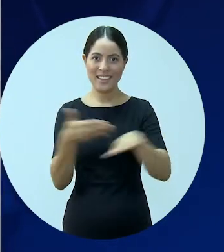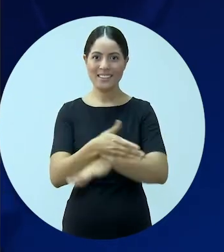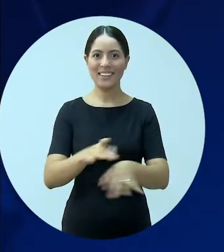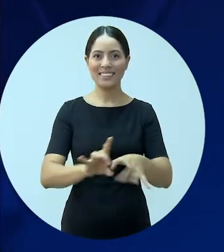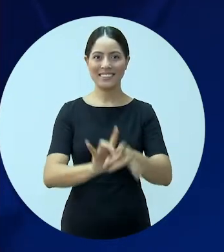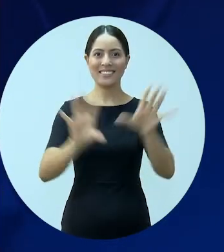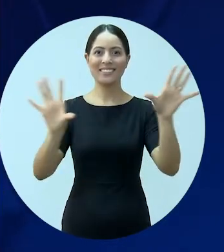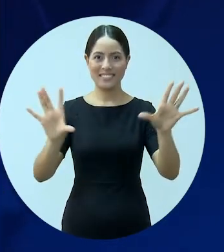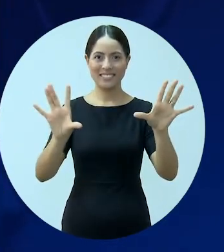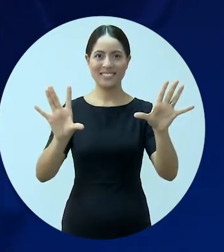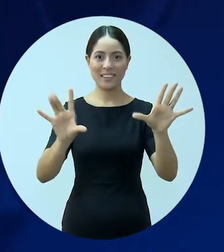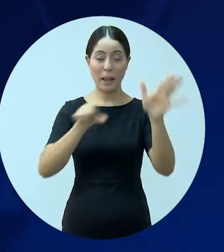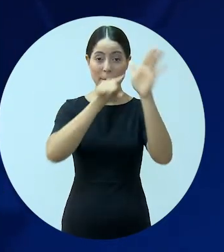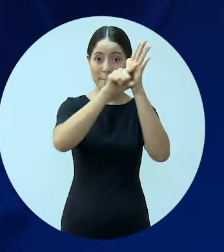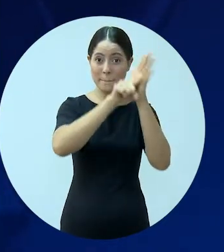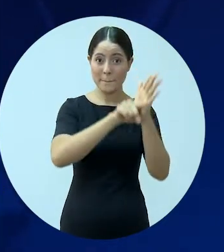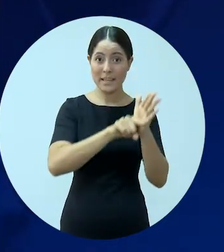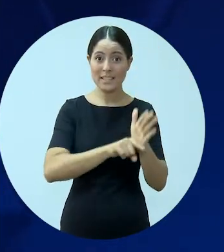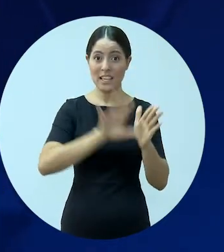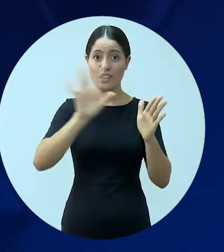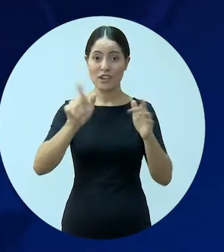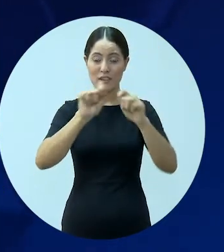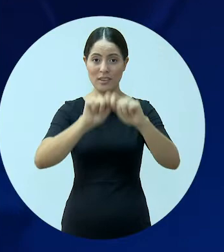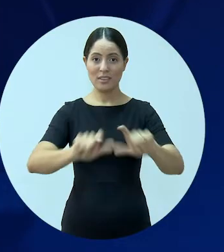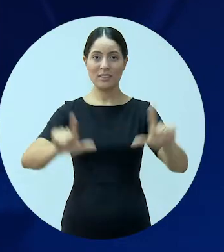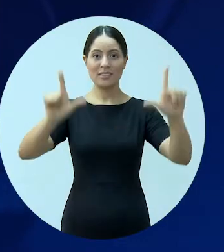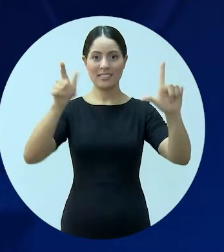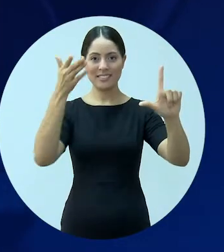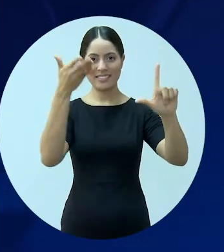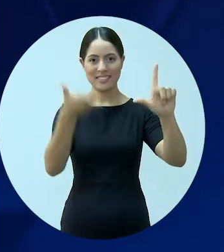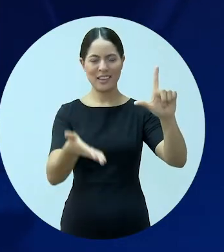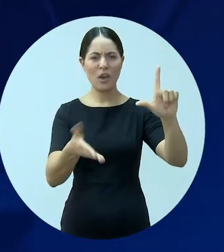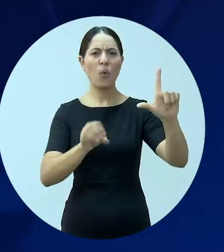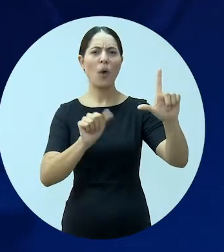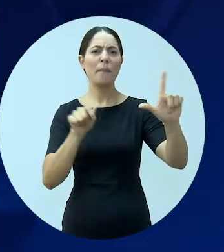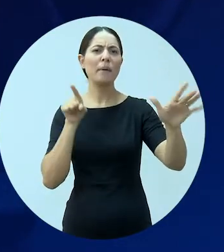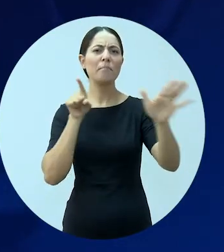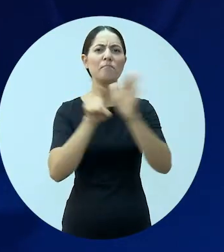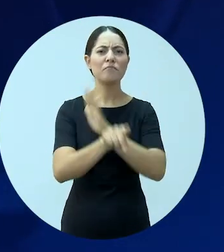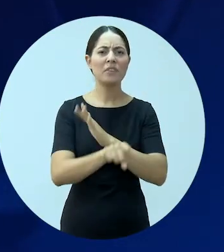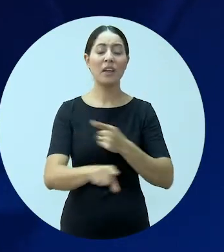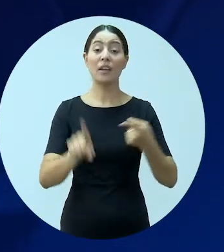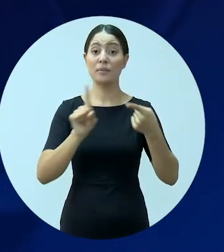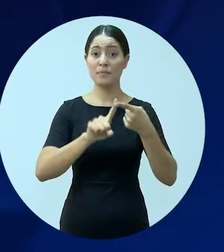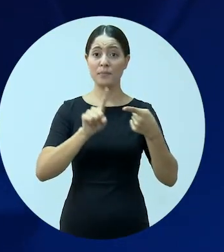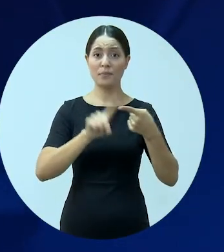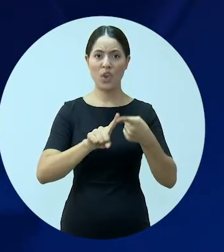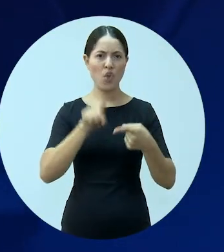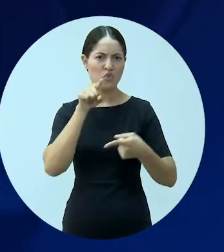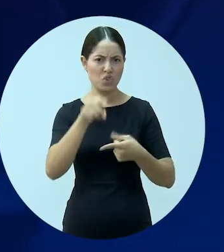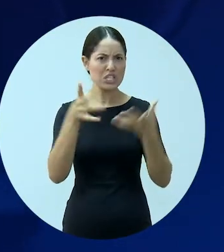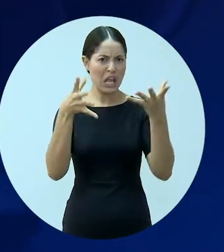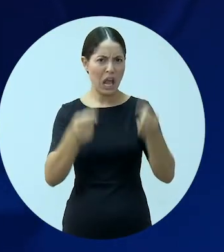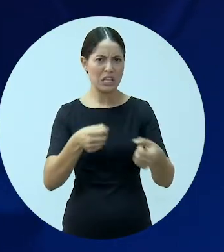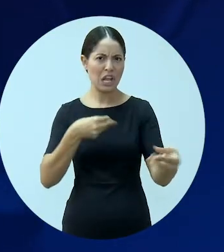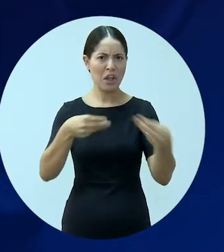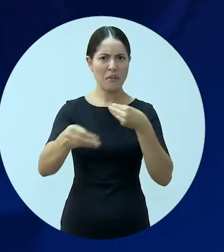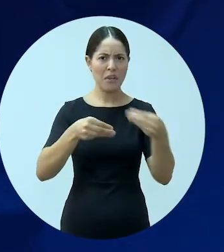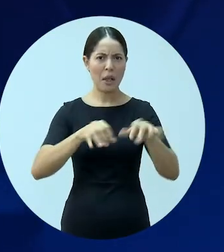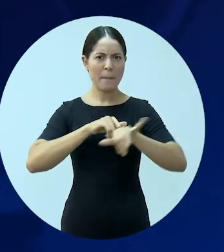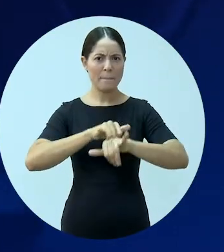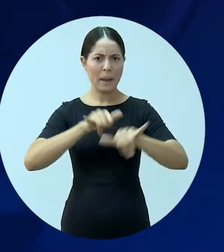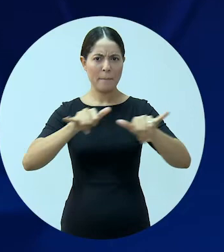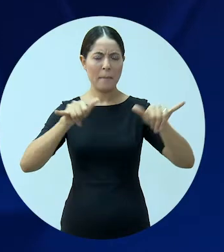da Ordem. Tudo preenchido corretamente, acesso permitido. A pesquisa já aparece para você. A OAB quer saber.